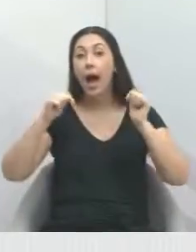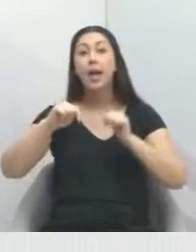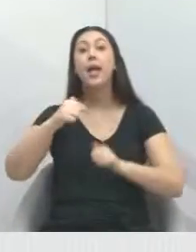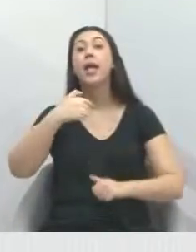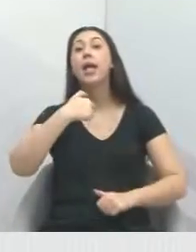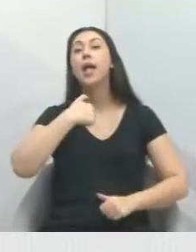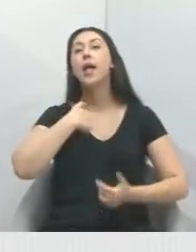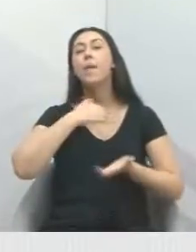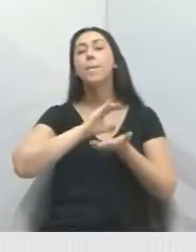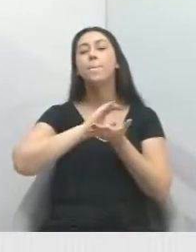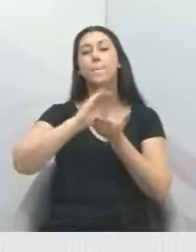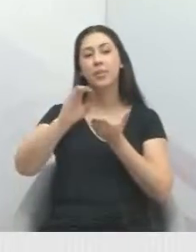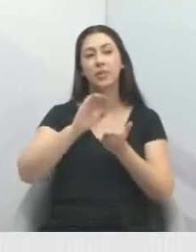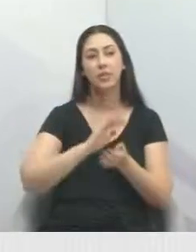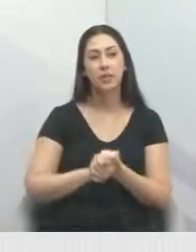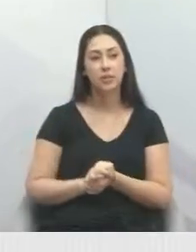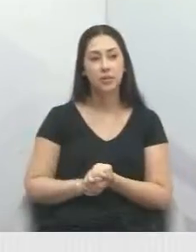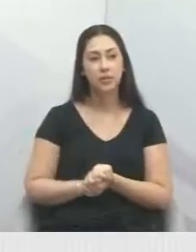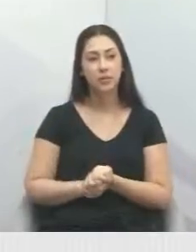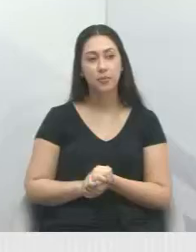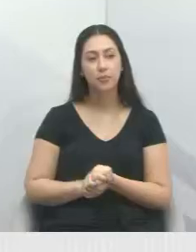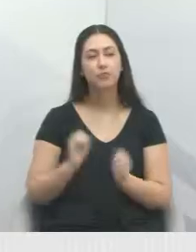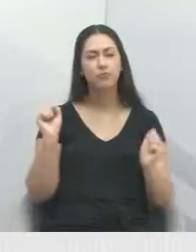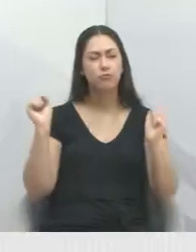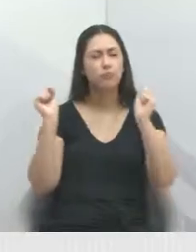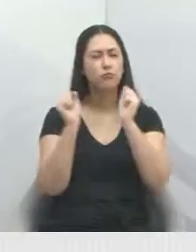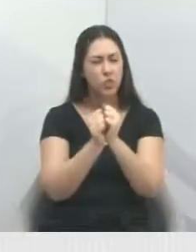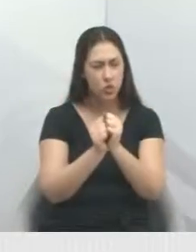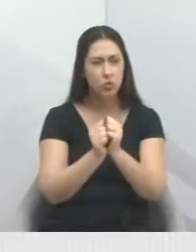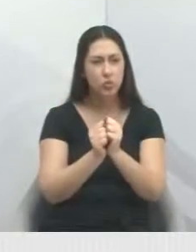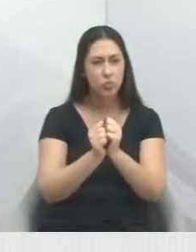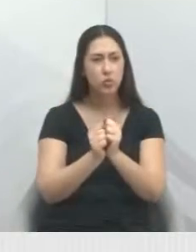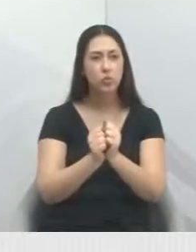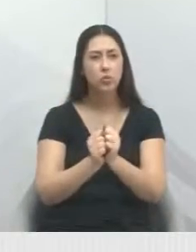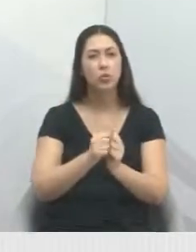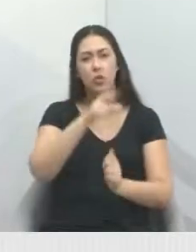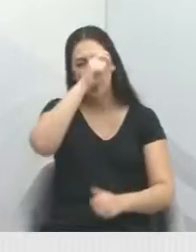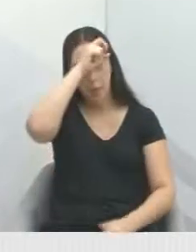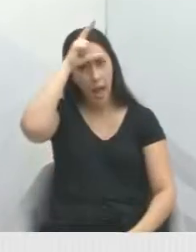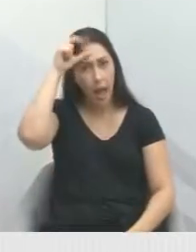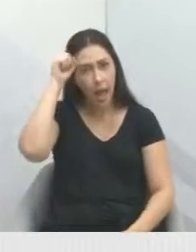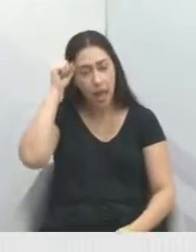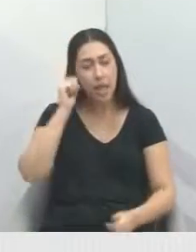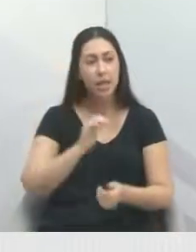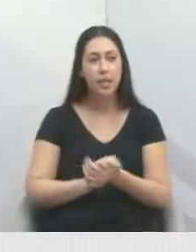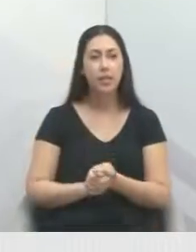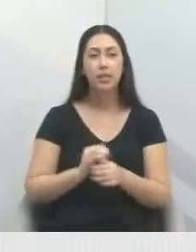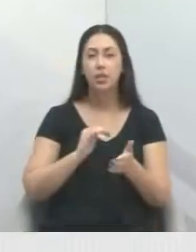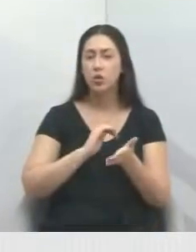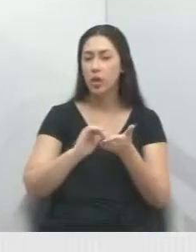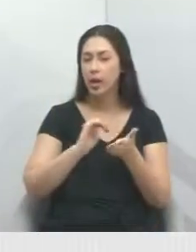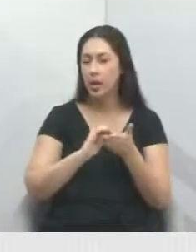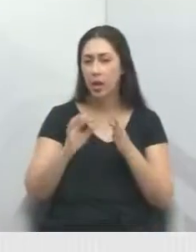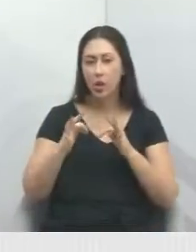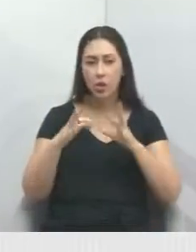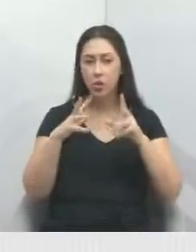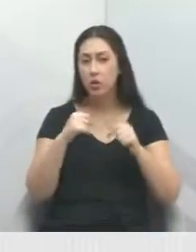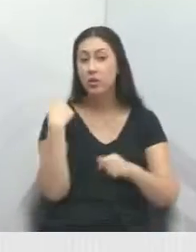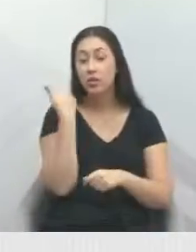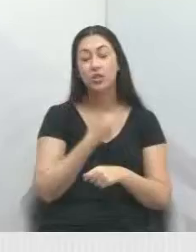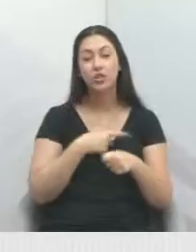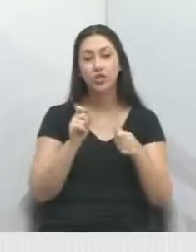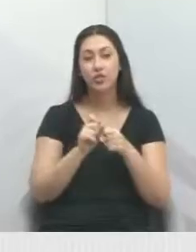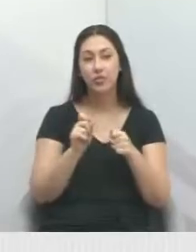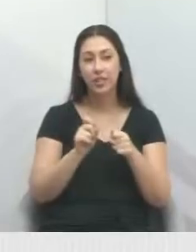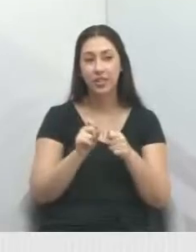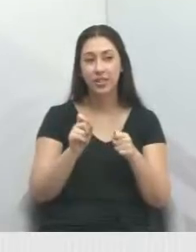vereador Valmir do Parque Minha Lua. Tamo junto aí, prefeito Isaia, o FUAD e todo o secretário, para nós fazermos